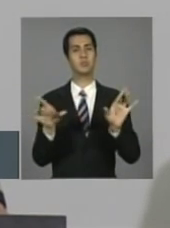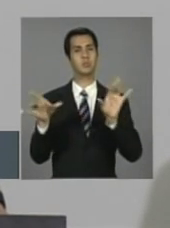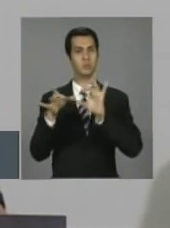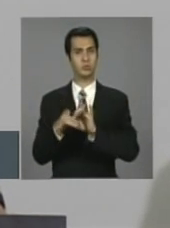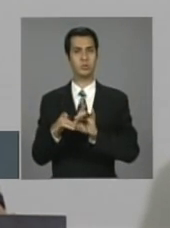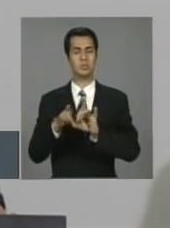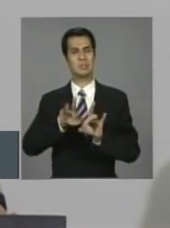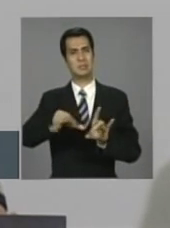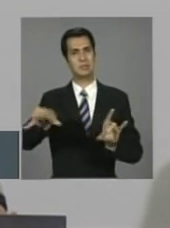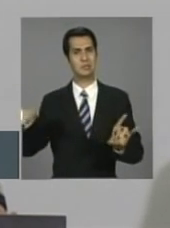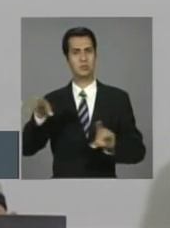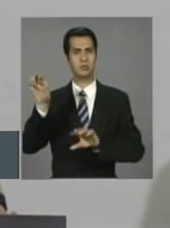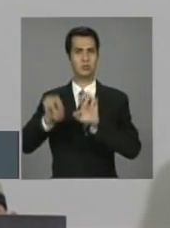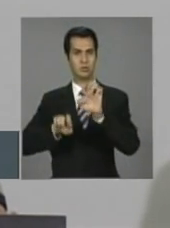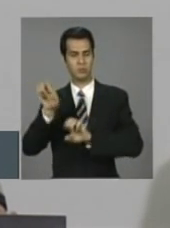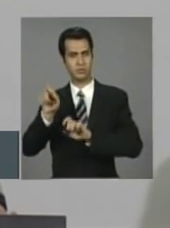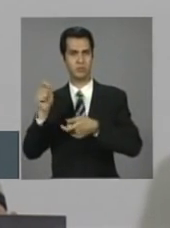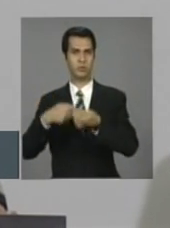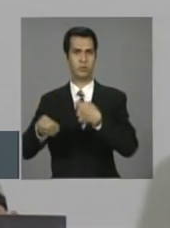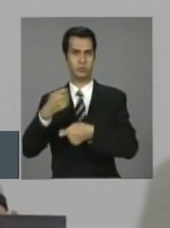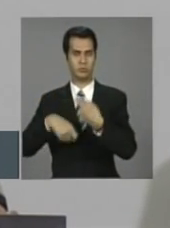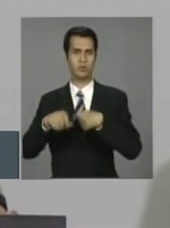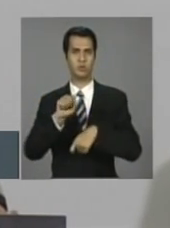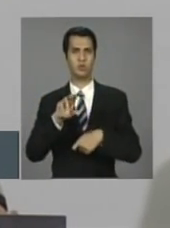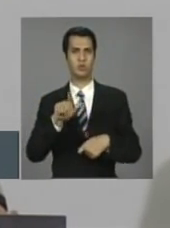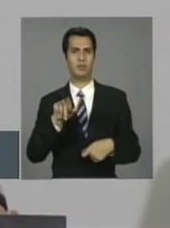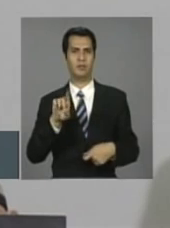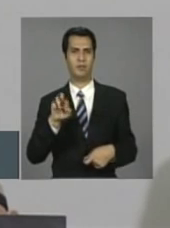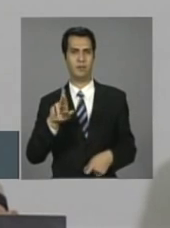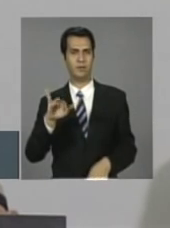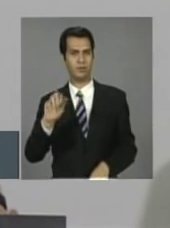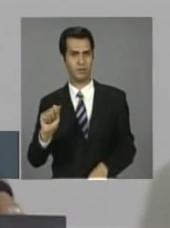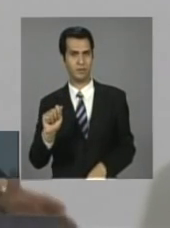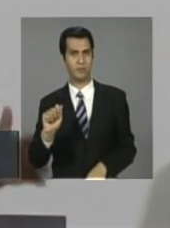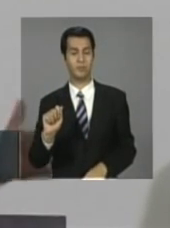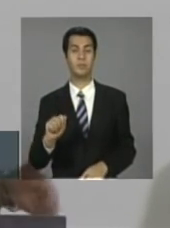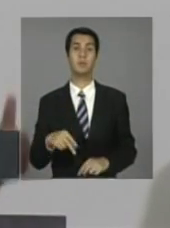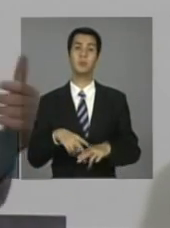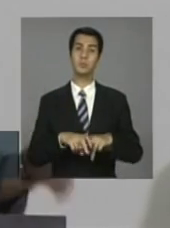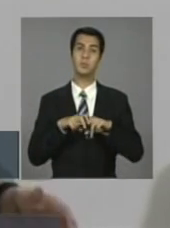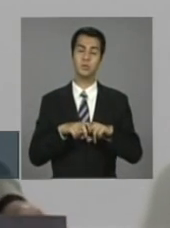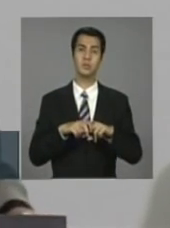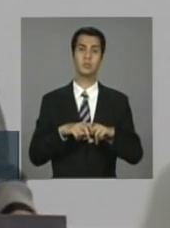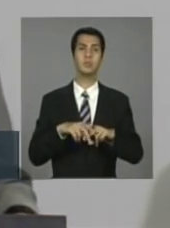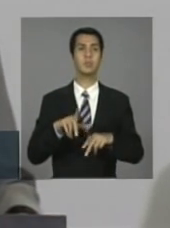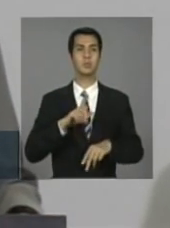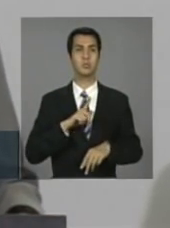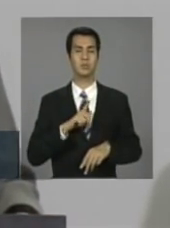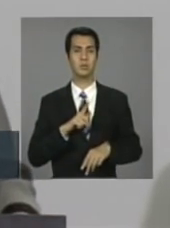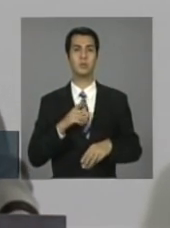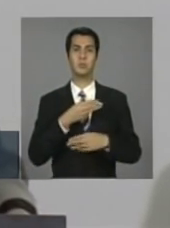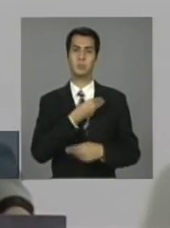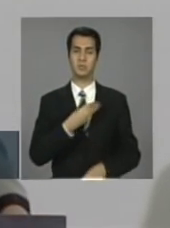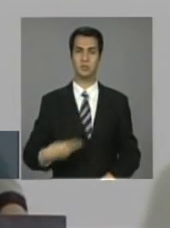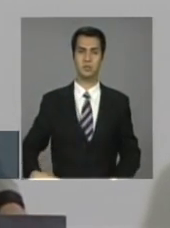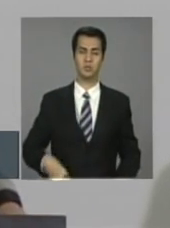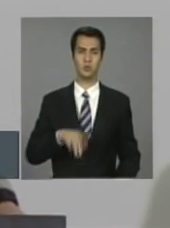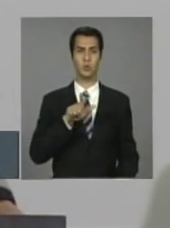da economia solidária. Por isso, os ministros Lupe e Tereza Campelo